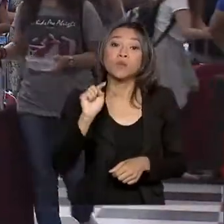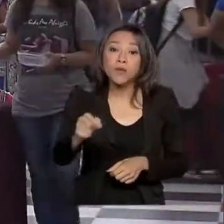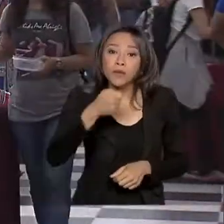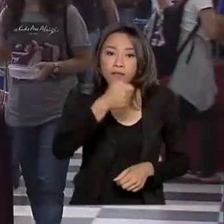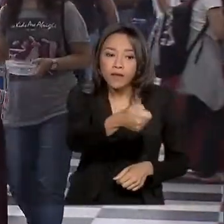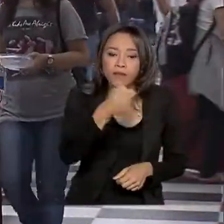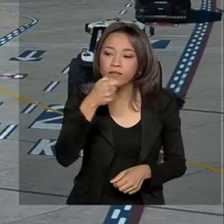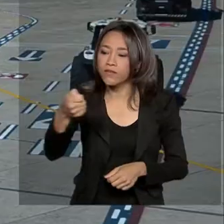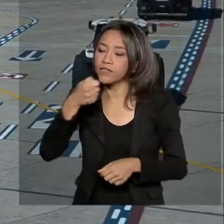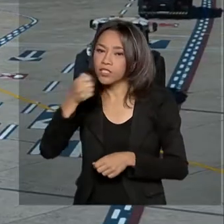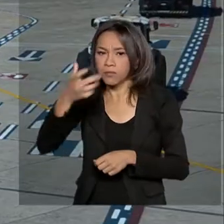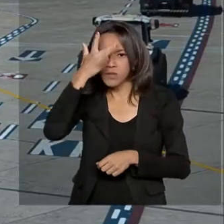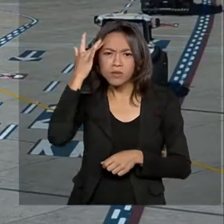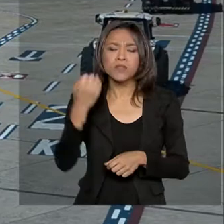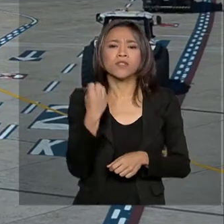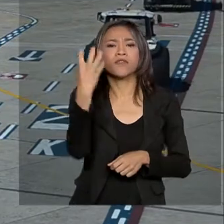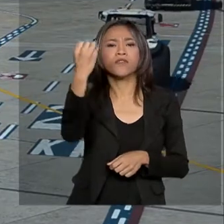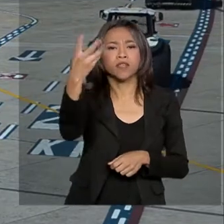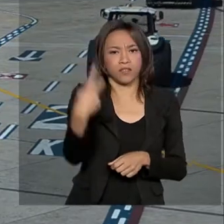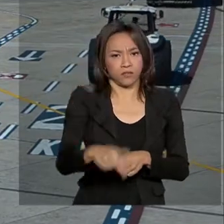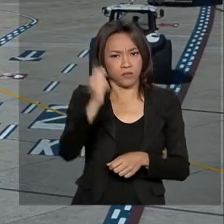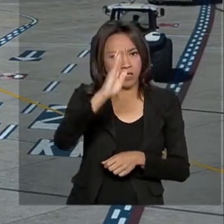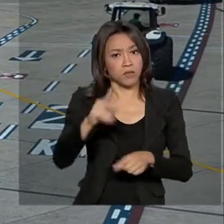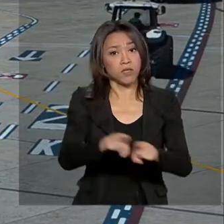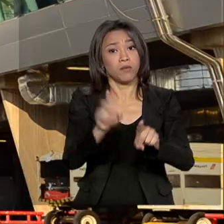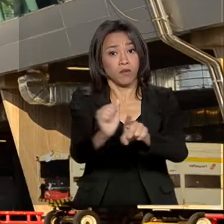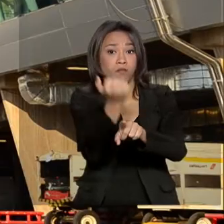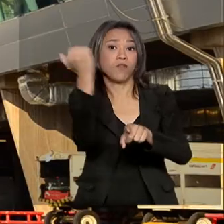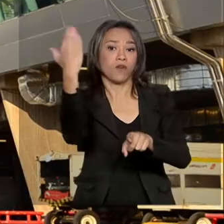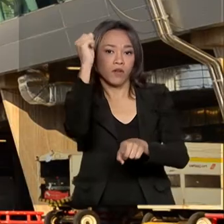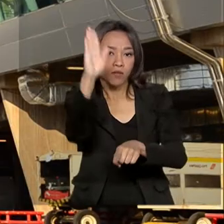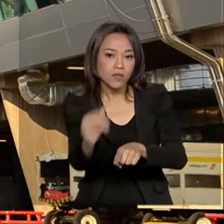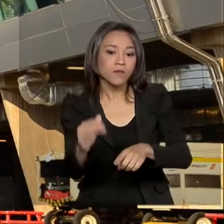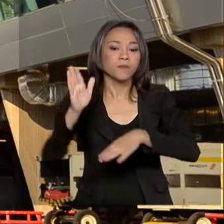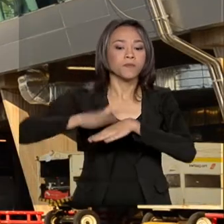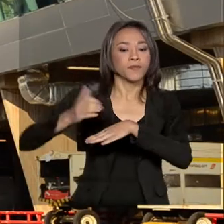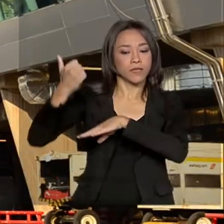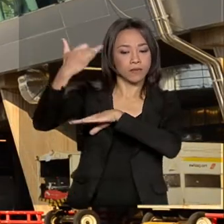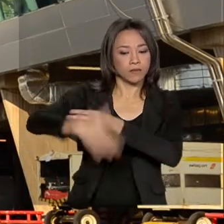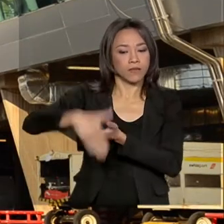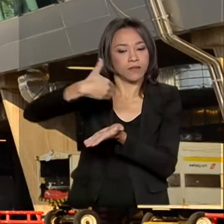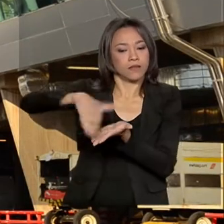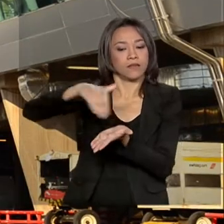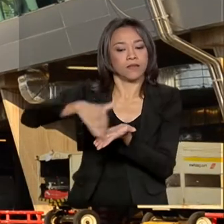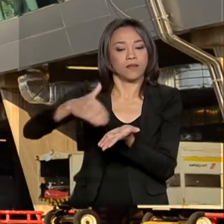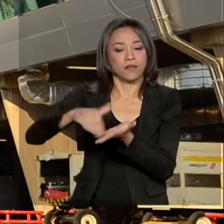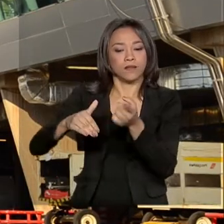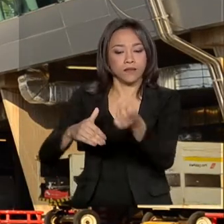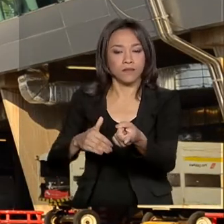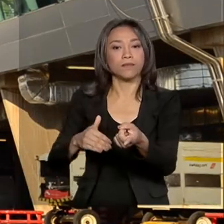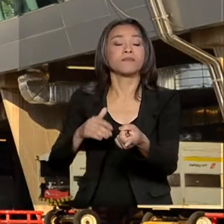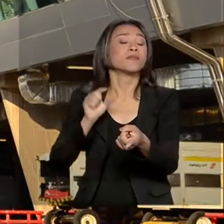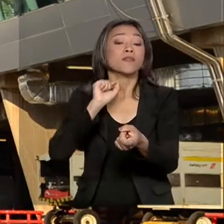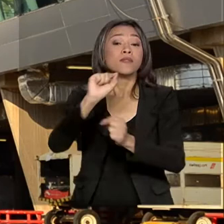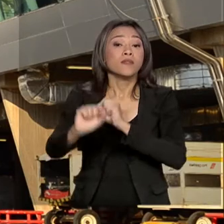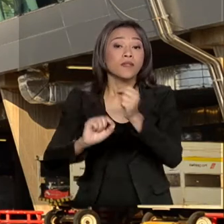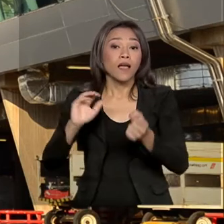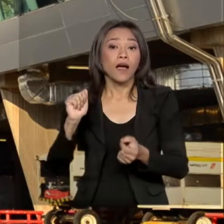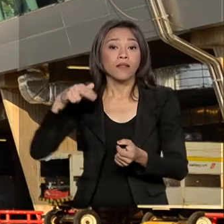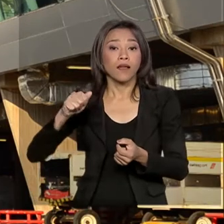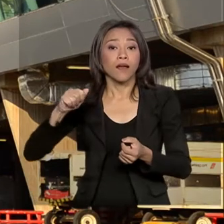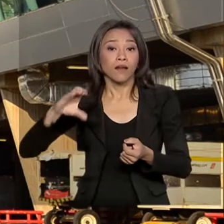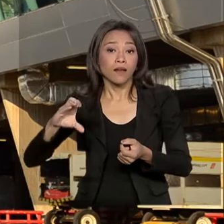viajantes domésticos e internacionais. Segundo a Secretaria Nacional de Aviação Civil, os resultados da pesquisa de